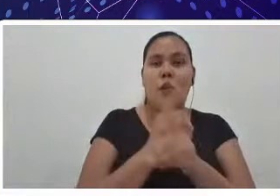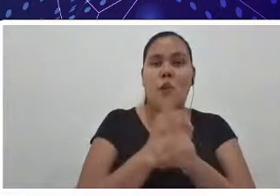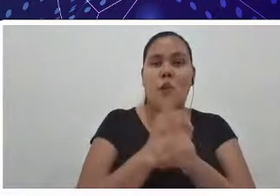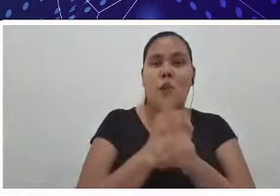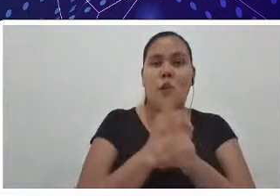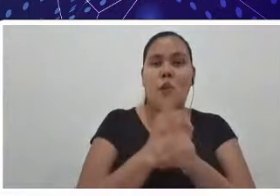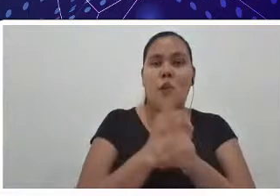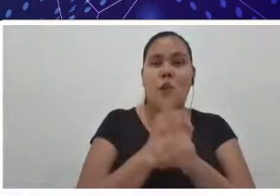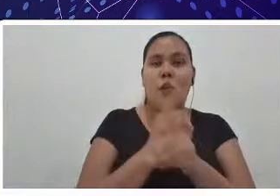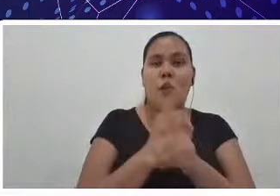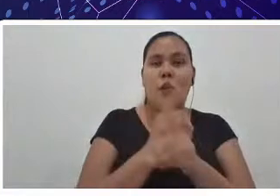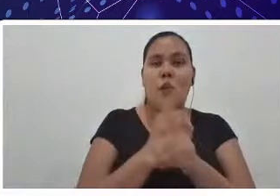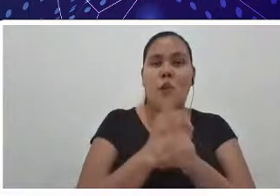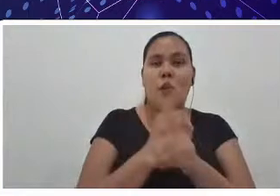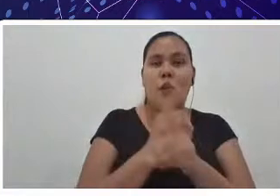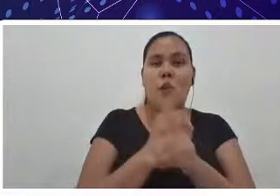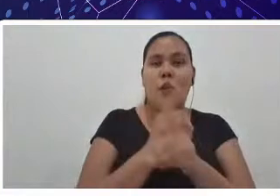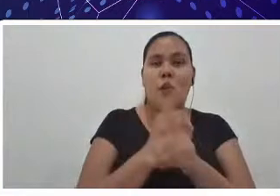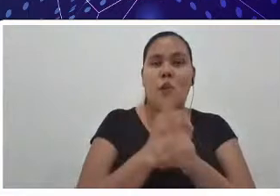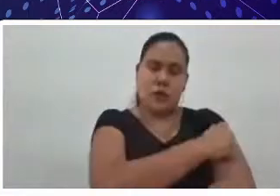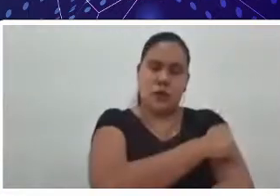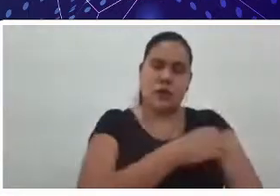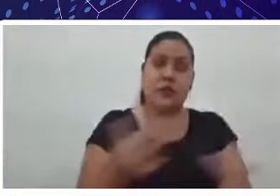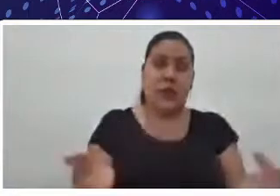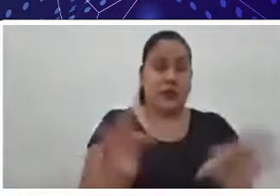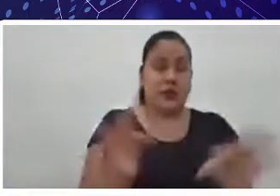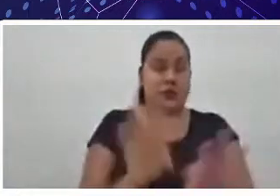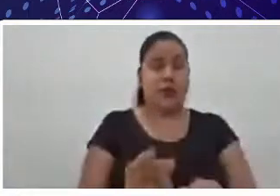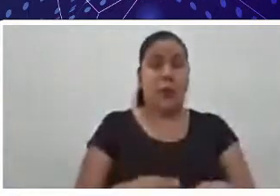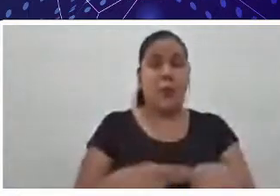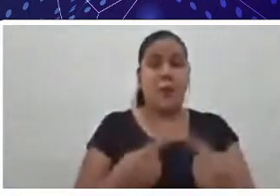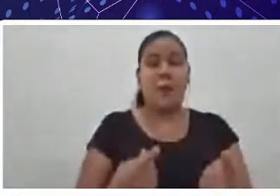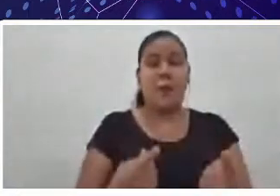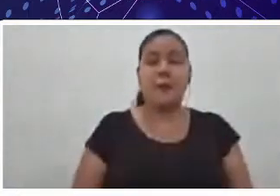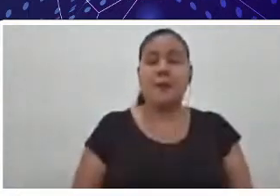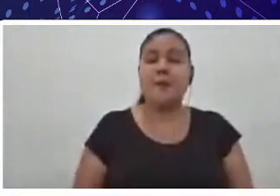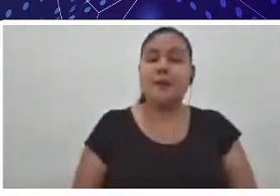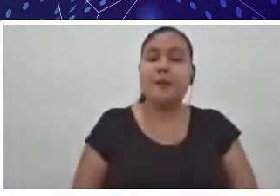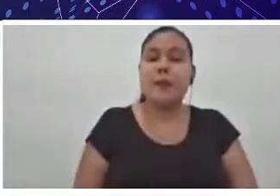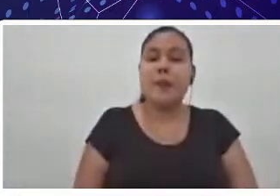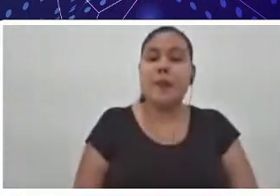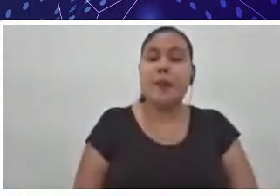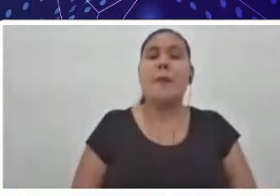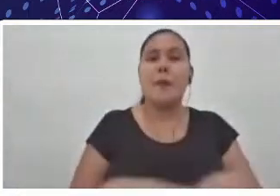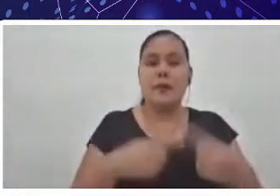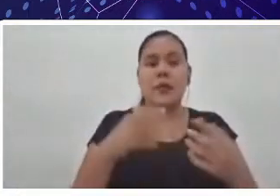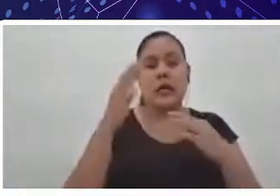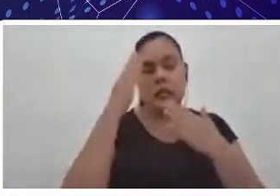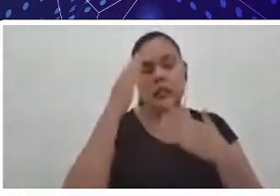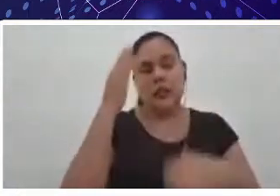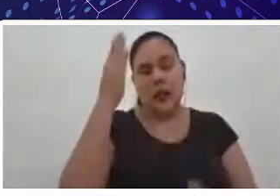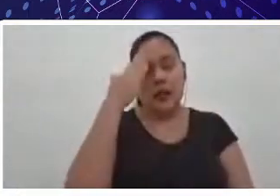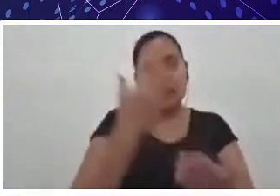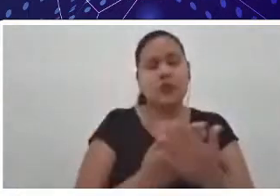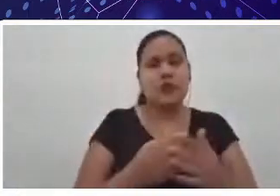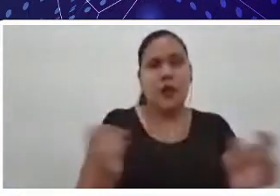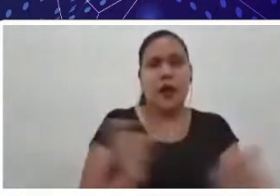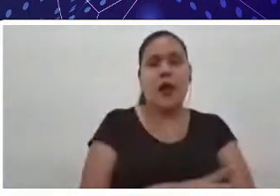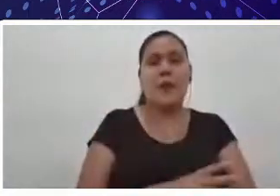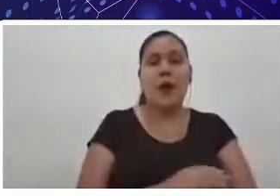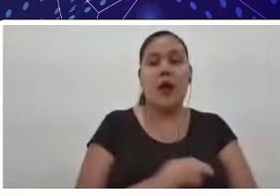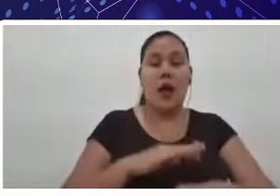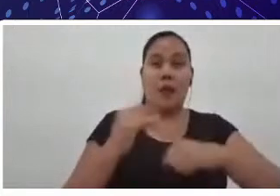a gente tem fé, que vai passar e lembre-se que a pandemia veio, mas o agro ficou firme e forte,